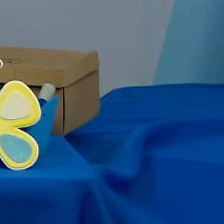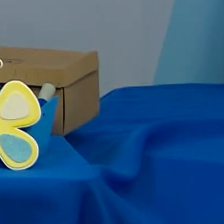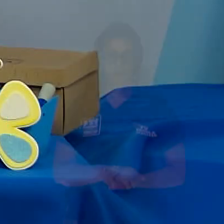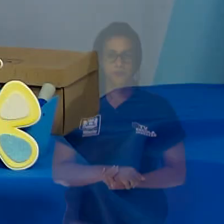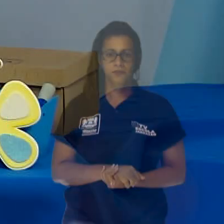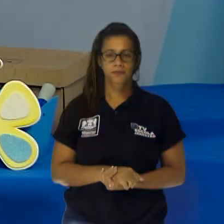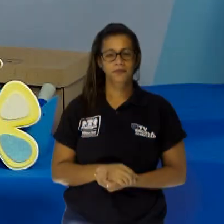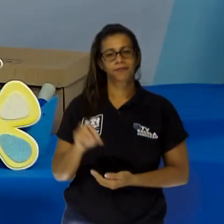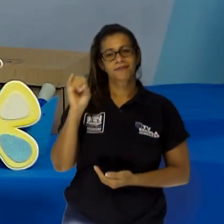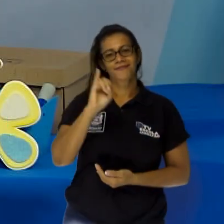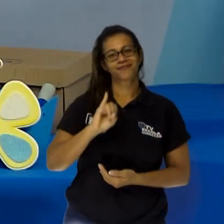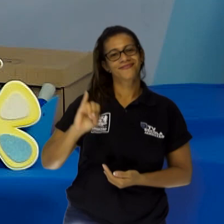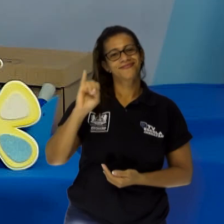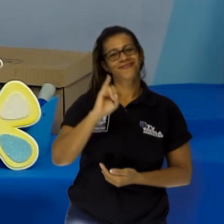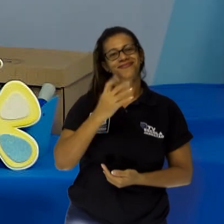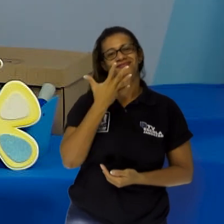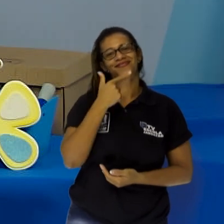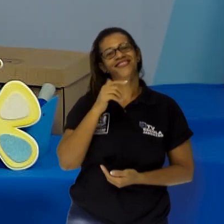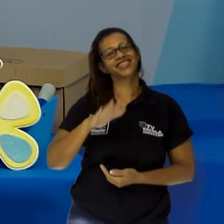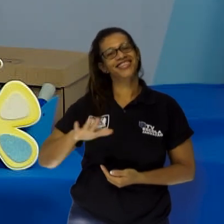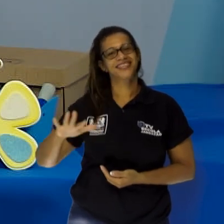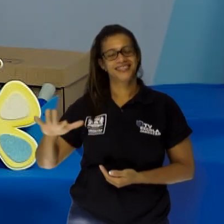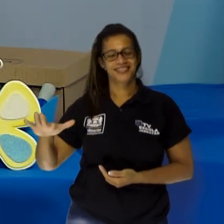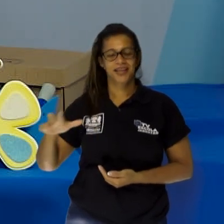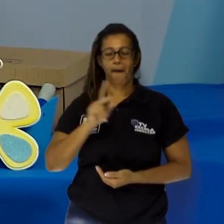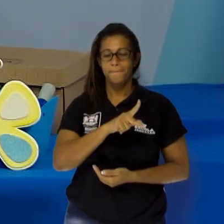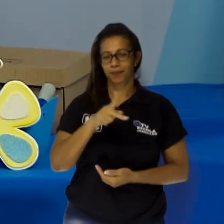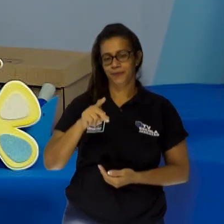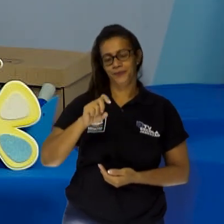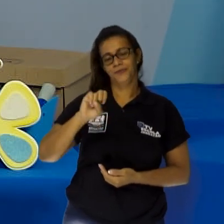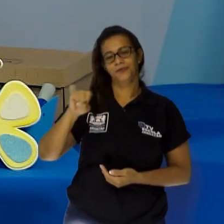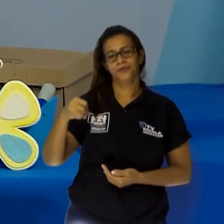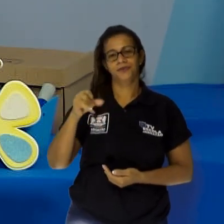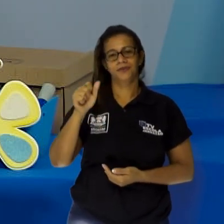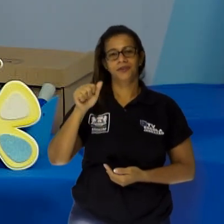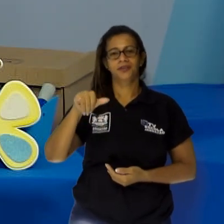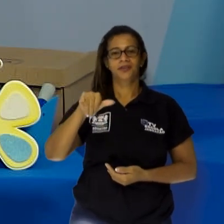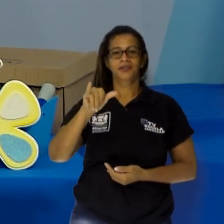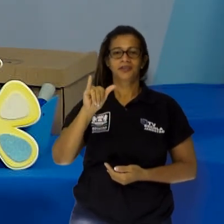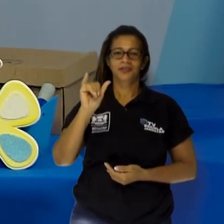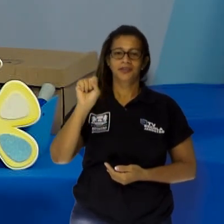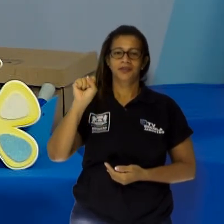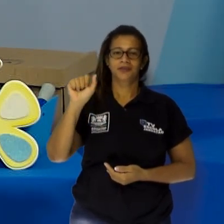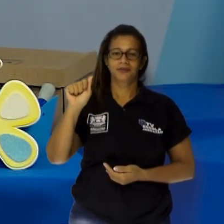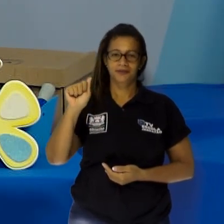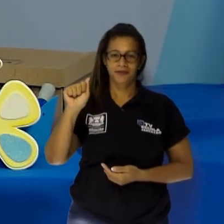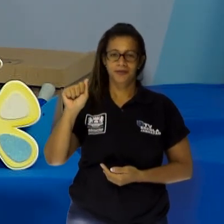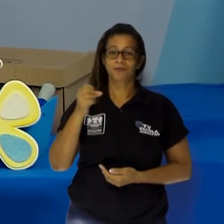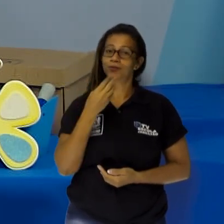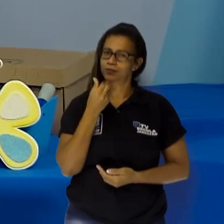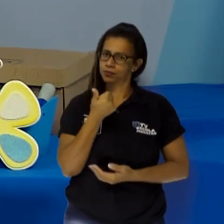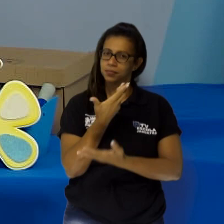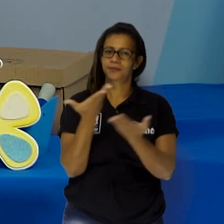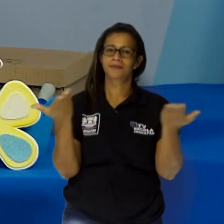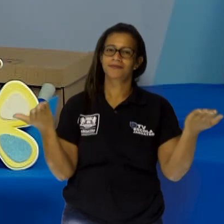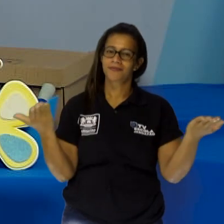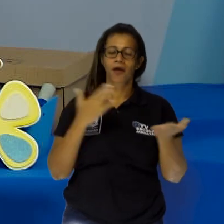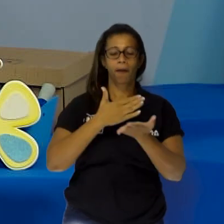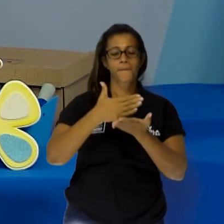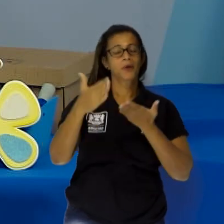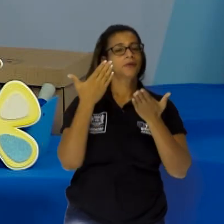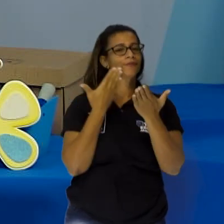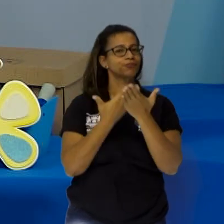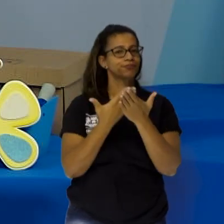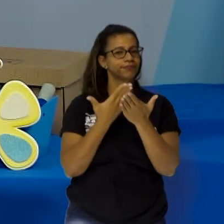Olá, crianças! Eu sou a professora Jaísa Ribeiro. Tudo bem com vocês? Estamos começando mais um